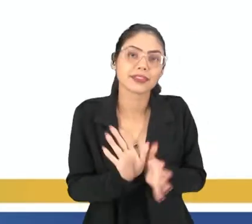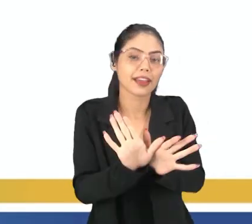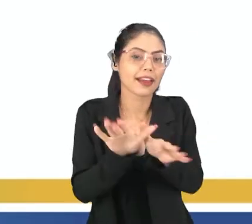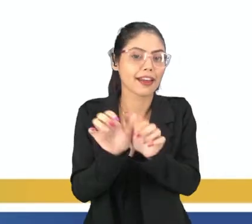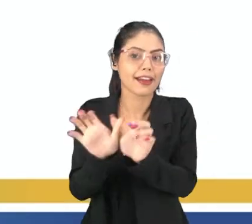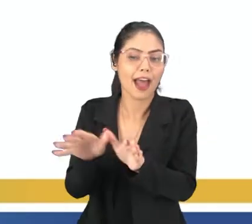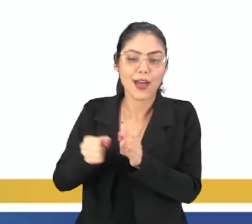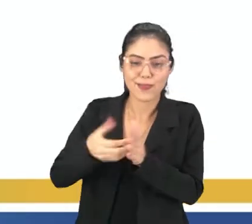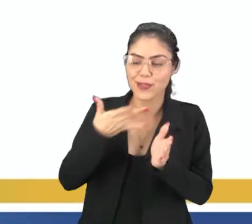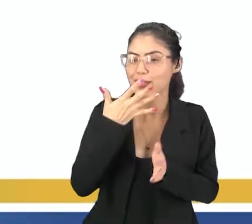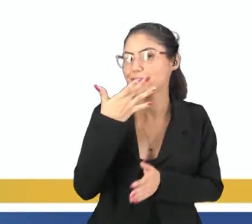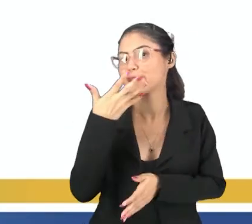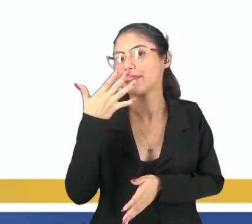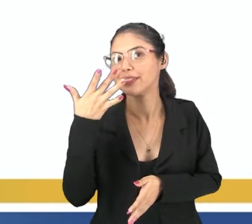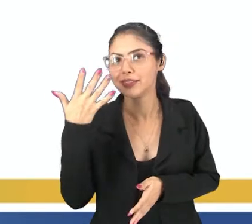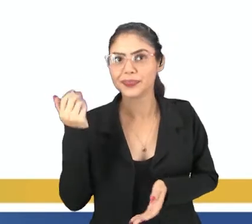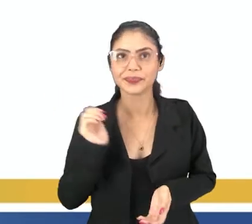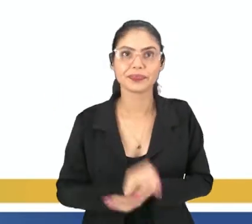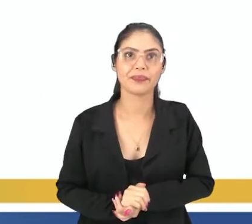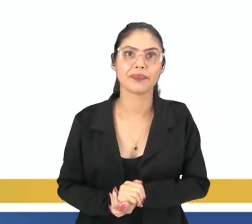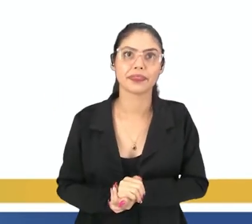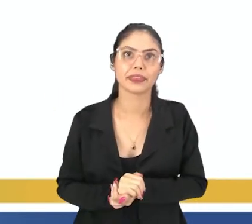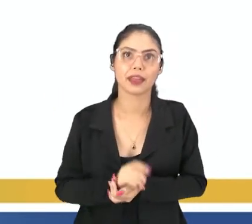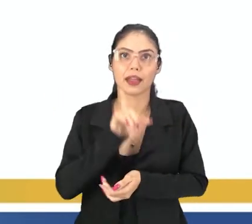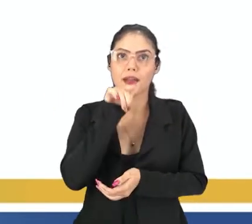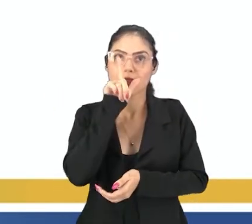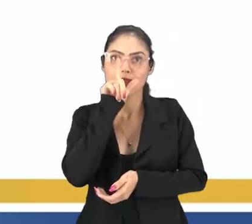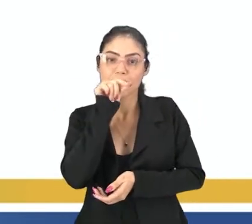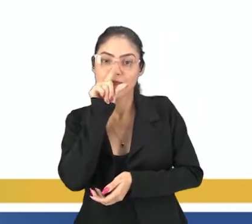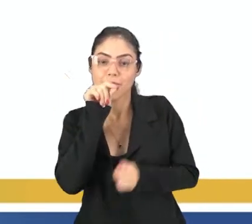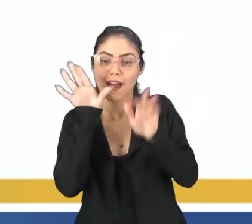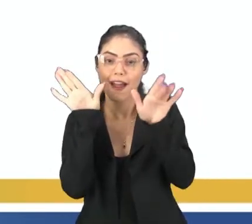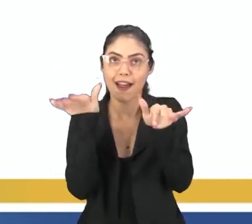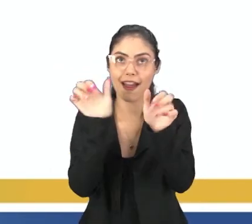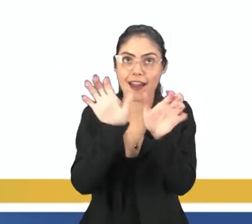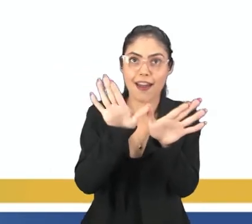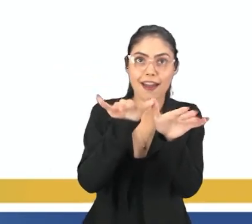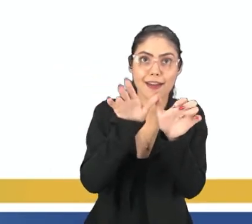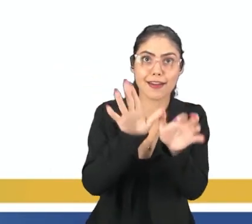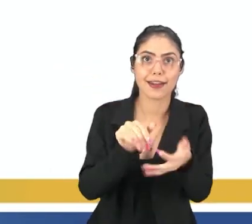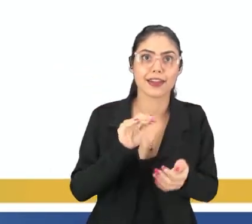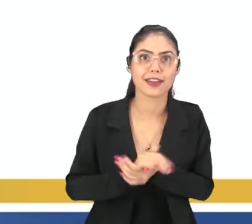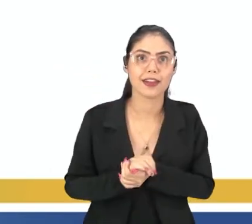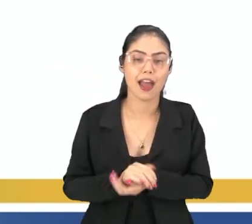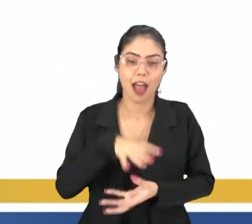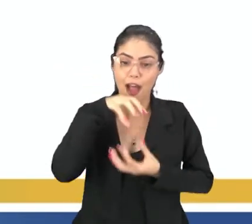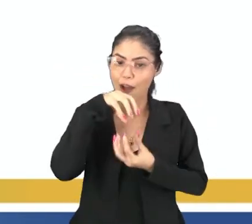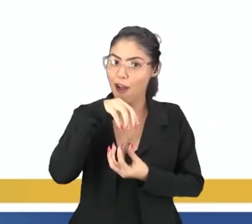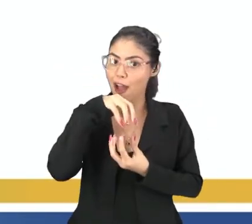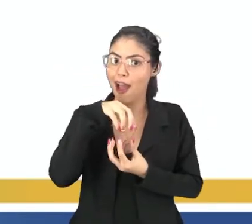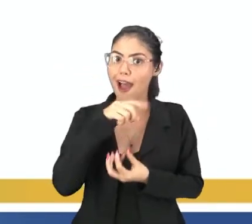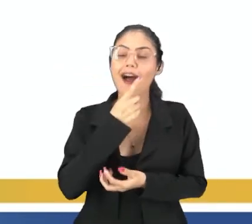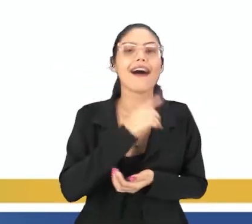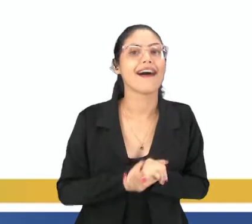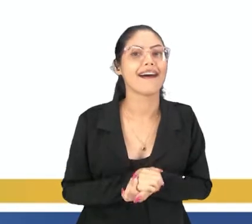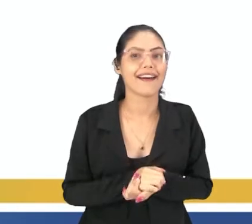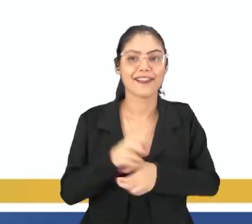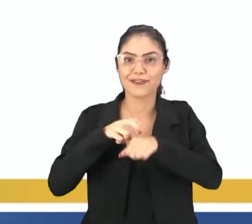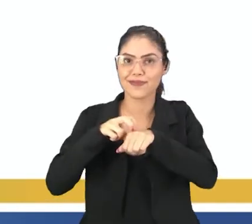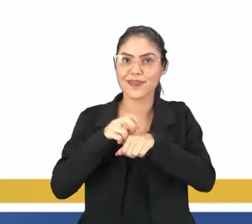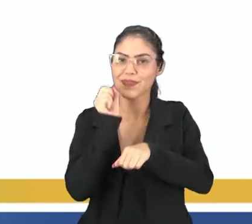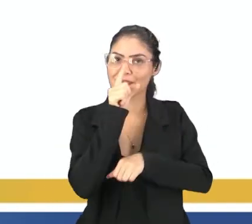Borboletas de muitas cores, lavadeiras e passarinhos, ovos verdes e azuis nos nios.